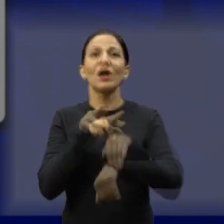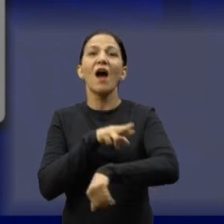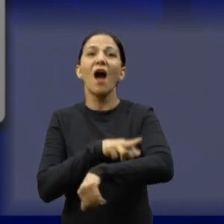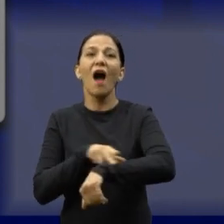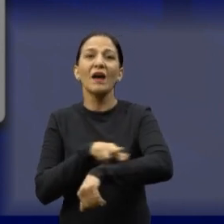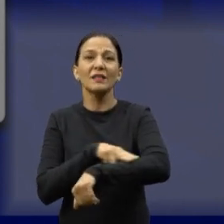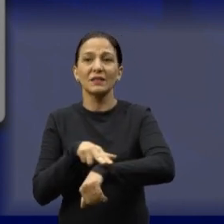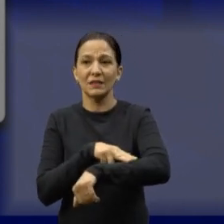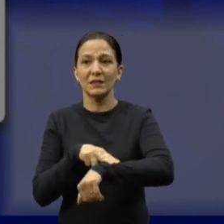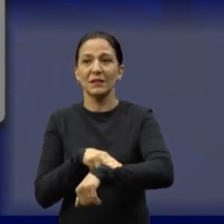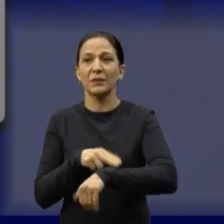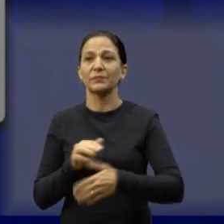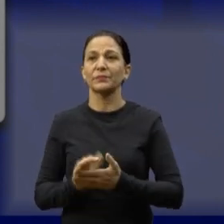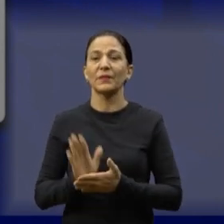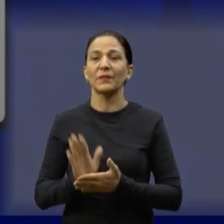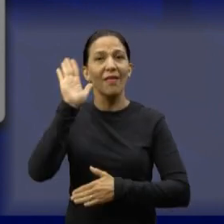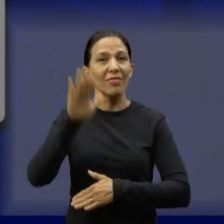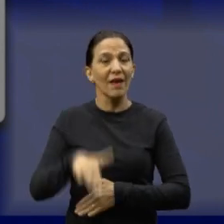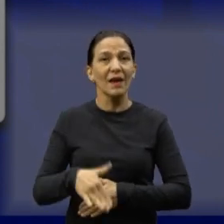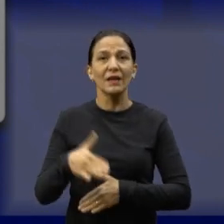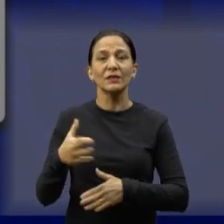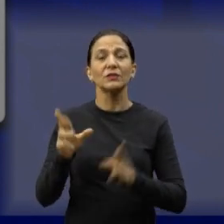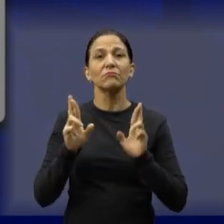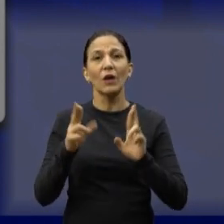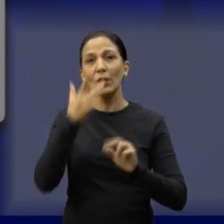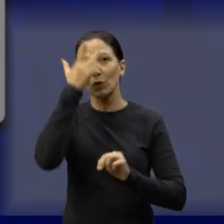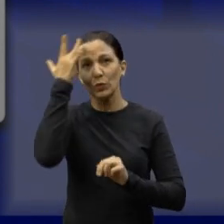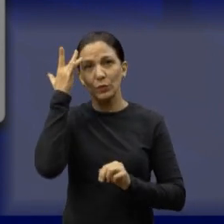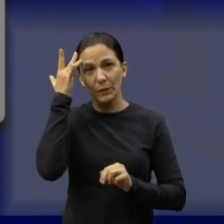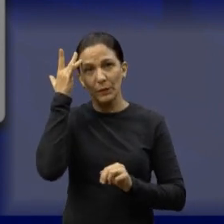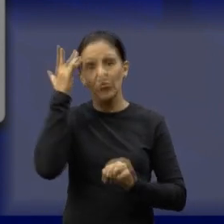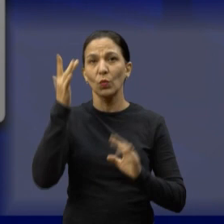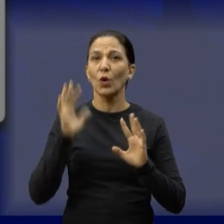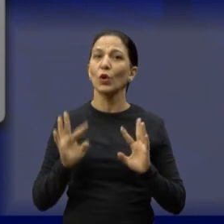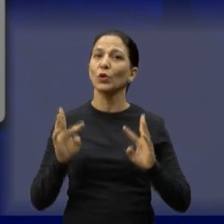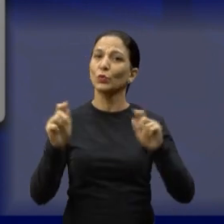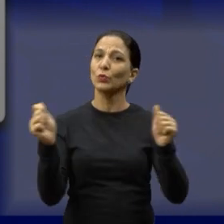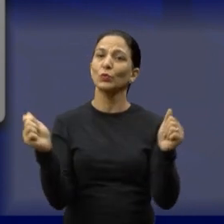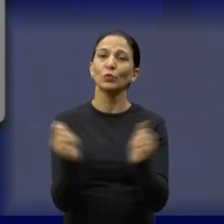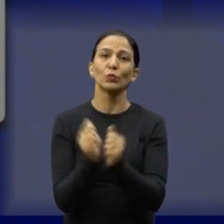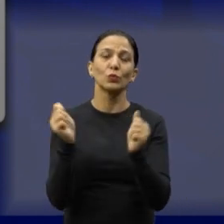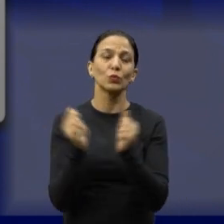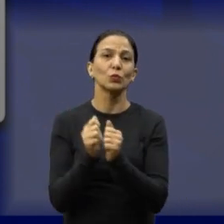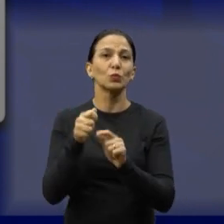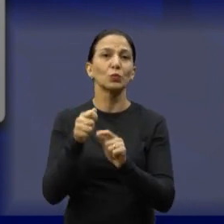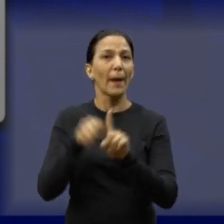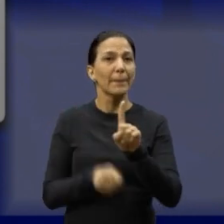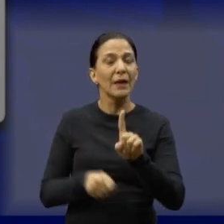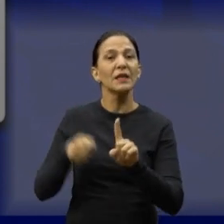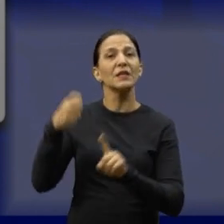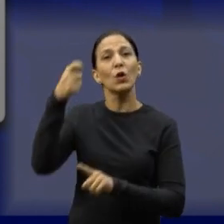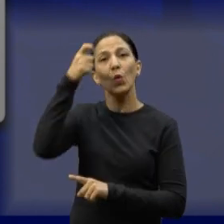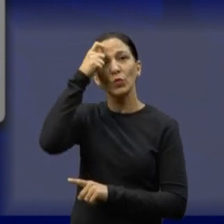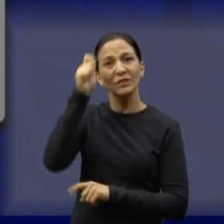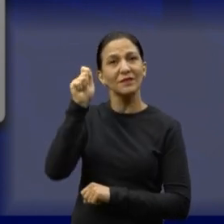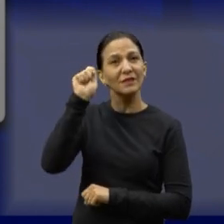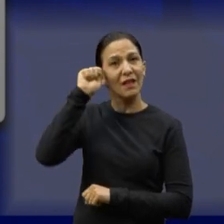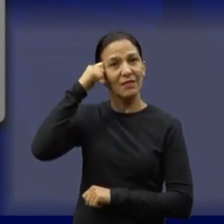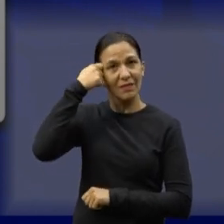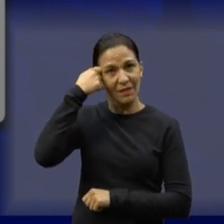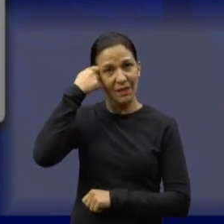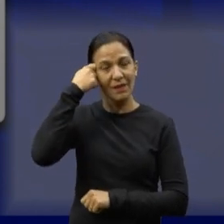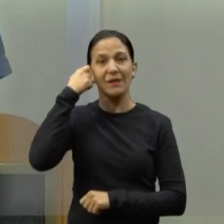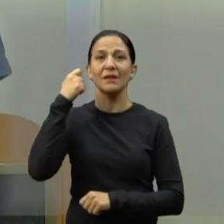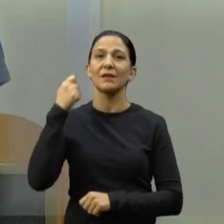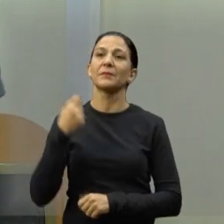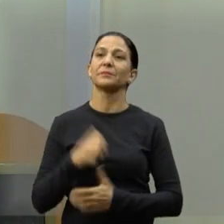hoje, à tarde, espero que todos estejam lá, para que a gente possa celebrar esse momento no mês da consciência negra. Tenham a todas e